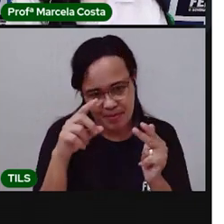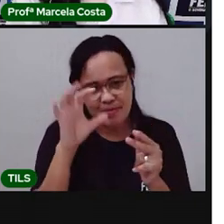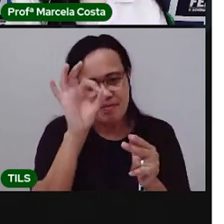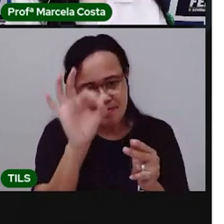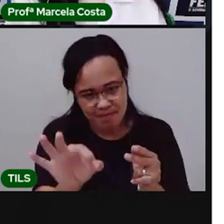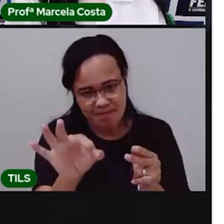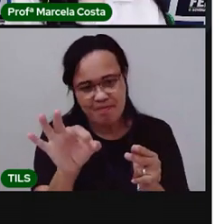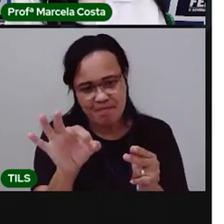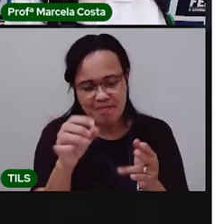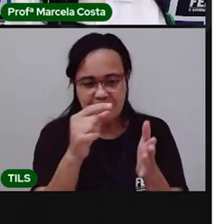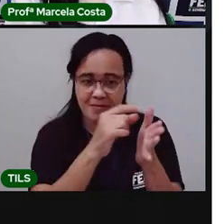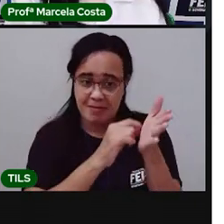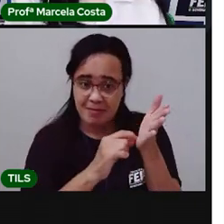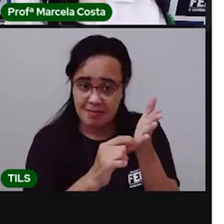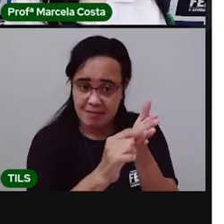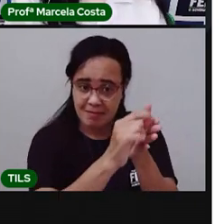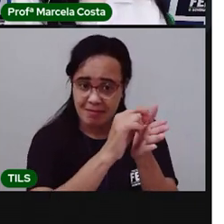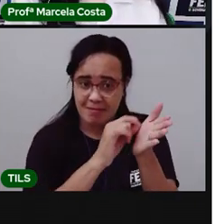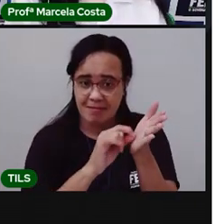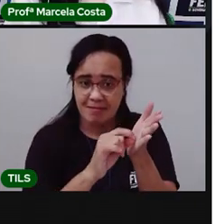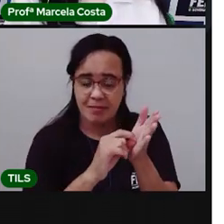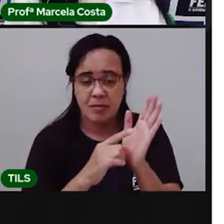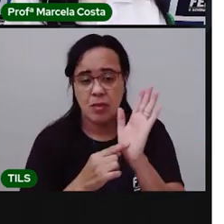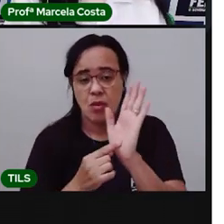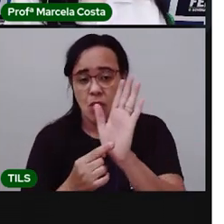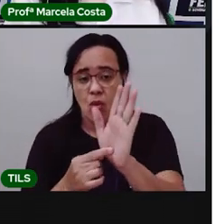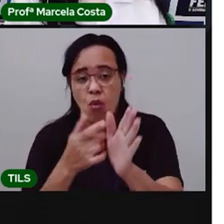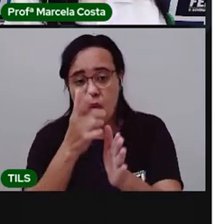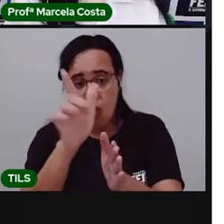Circula aí na sua atividade. Vou mostrar outra.